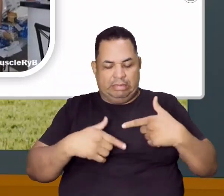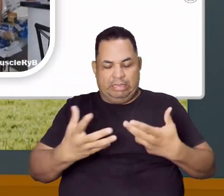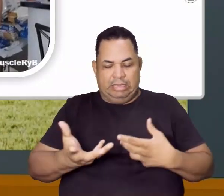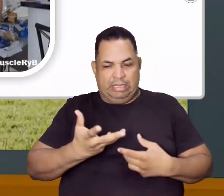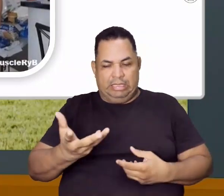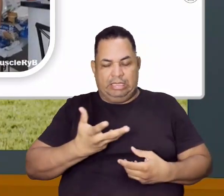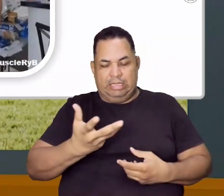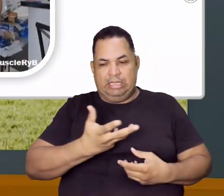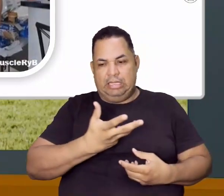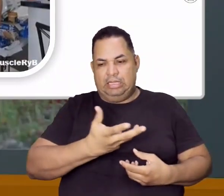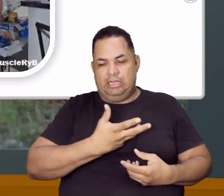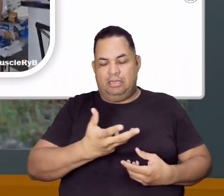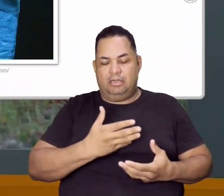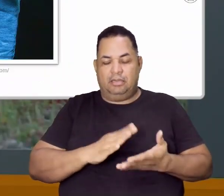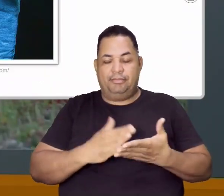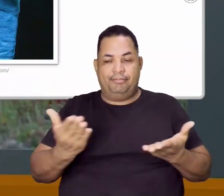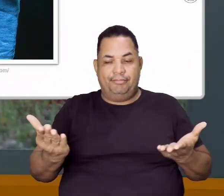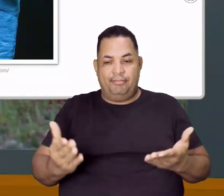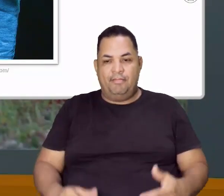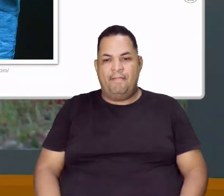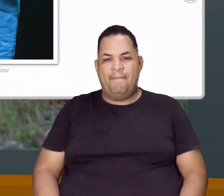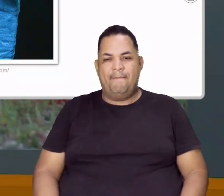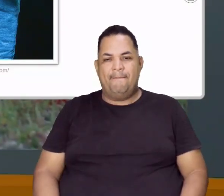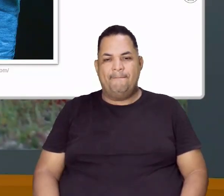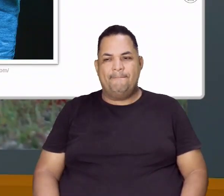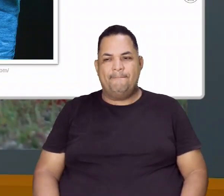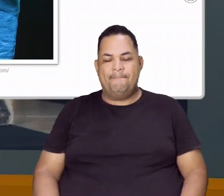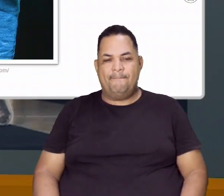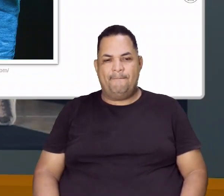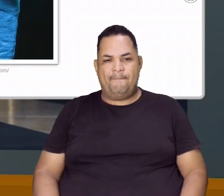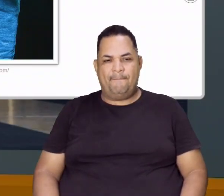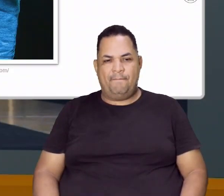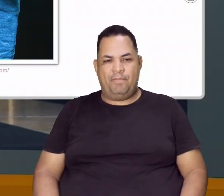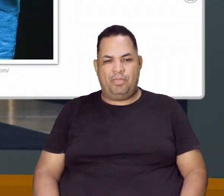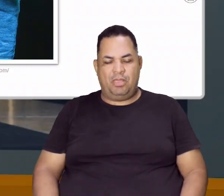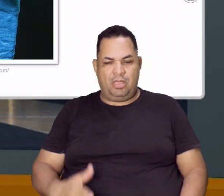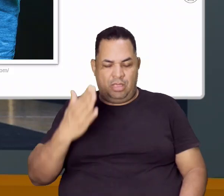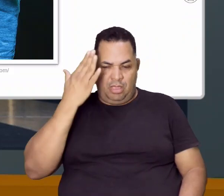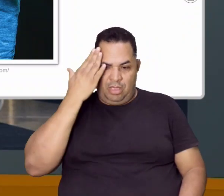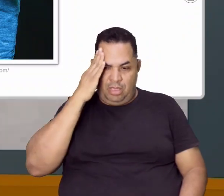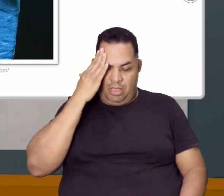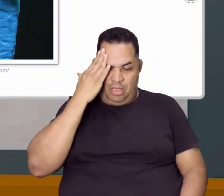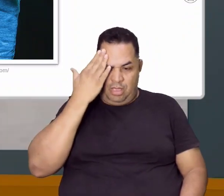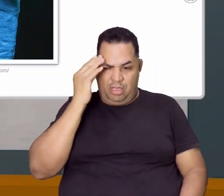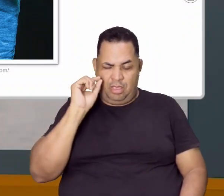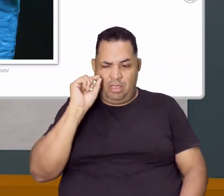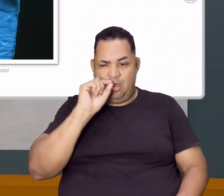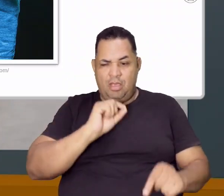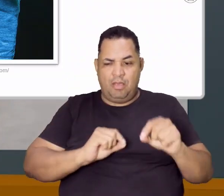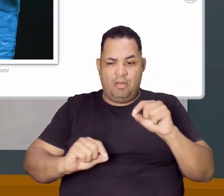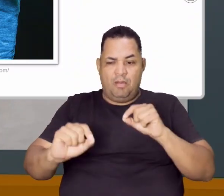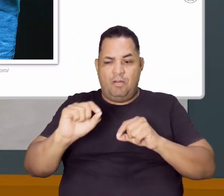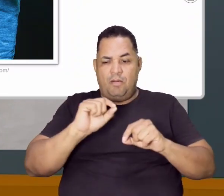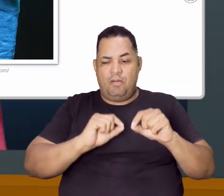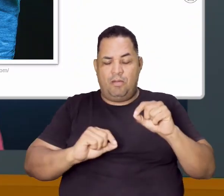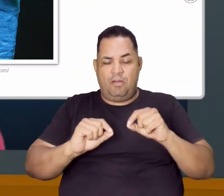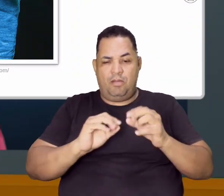físico. É disso que eu tô falando, tá? Muito bem. E aí vamos entender então agora o que que vem a ser essa